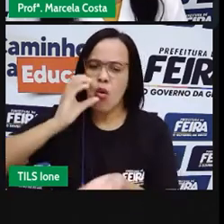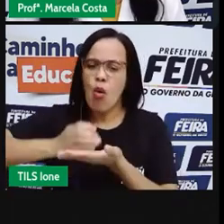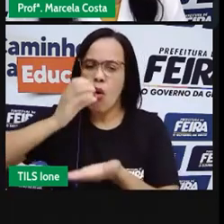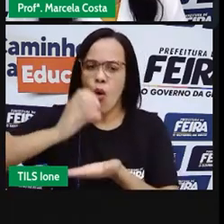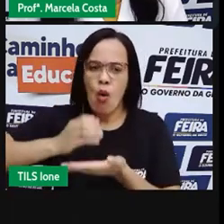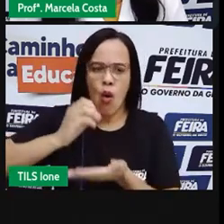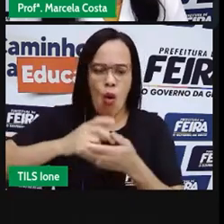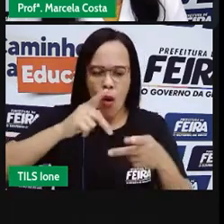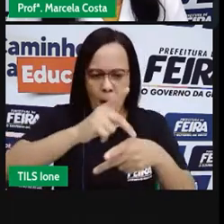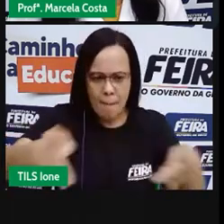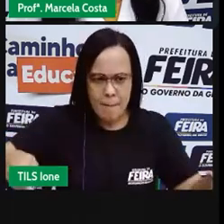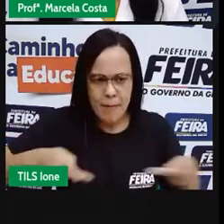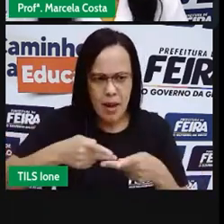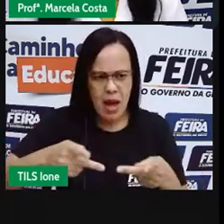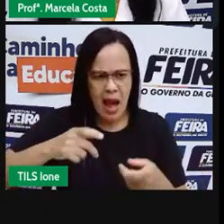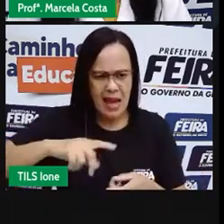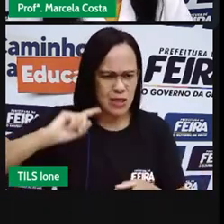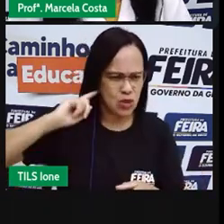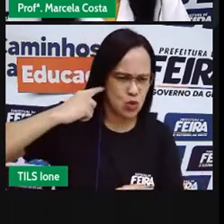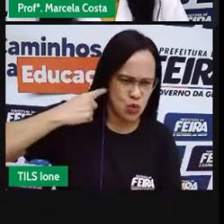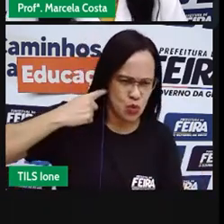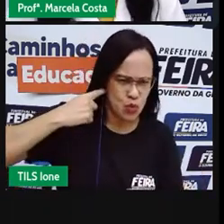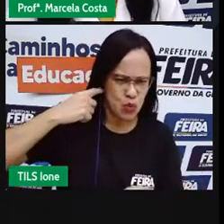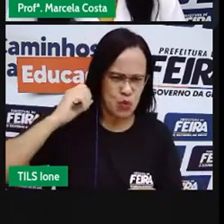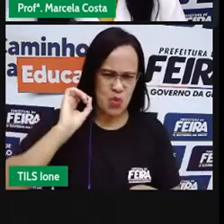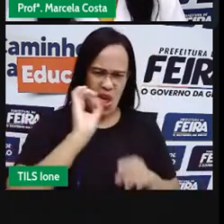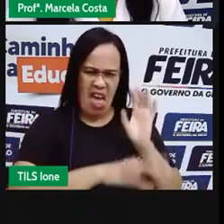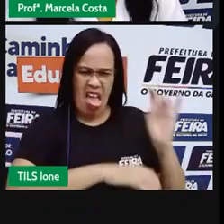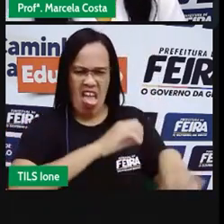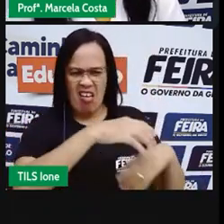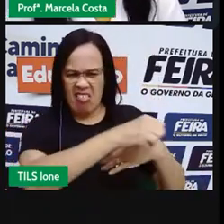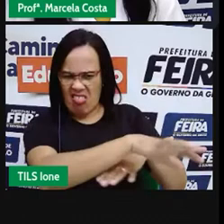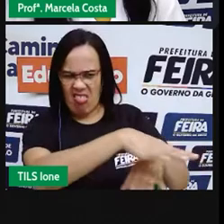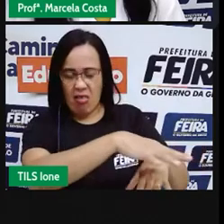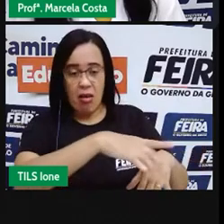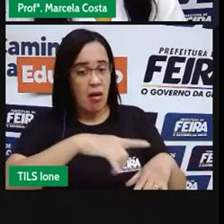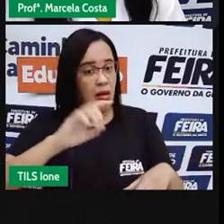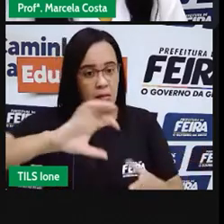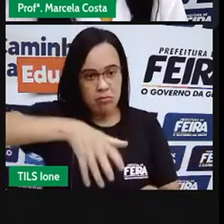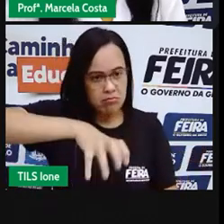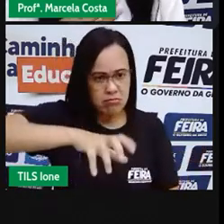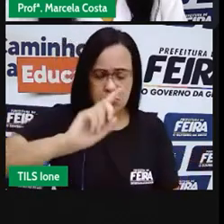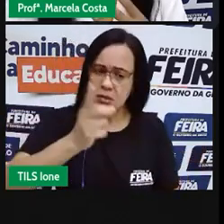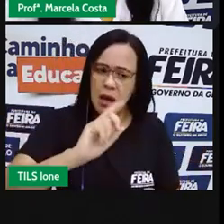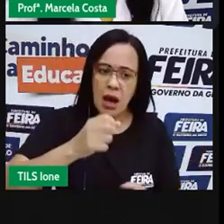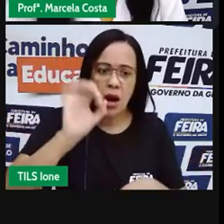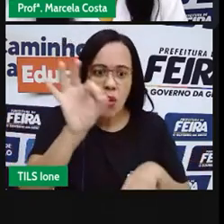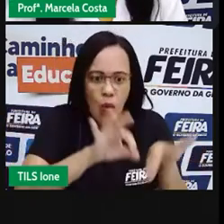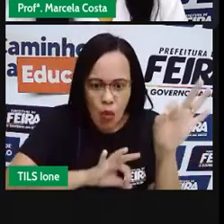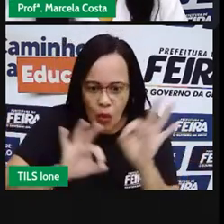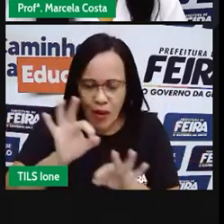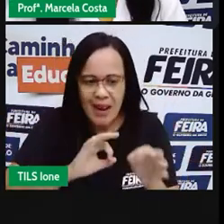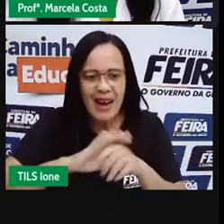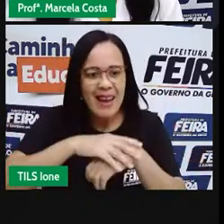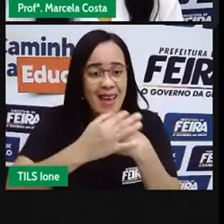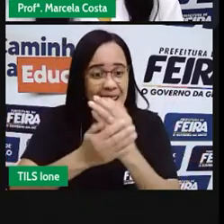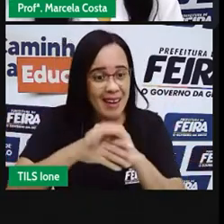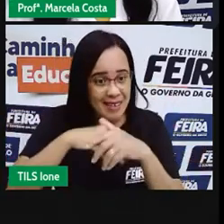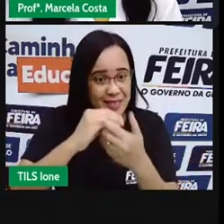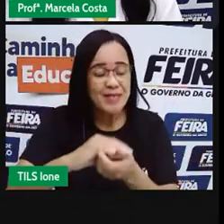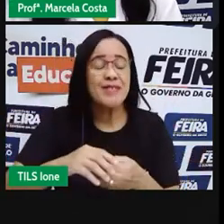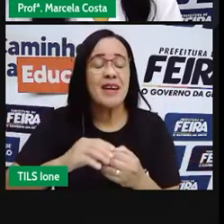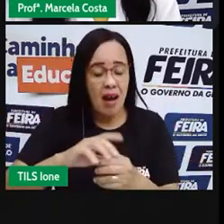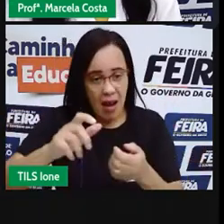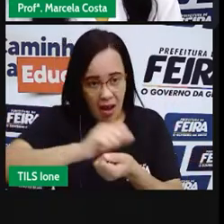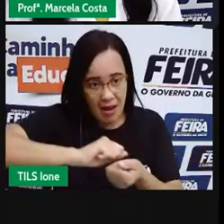capuz, lava, não deixa tudo ali espalhado pela guia. Essas são algumas das regras que